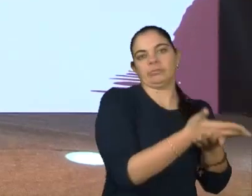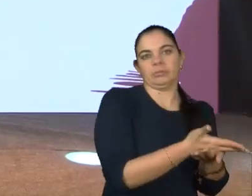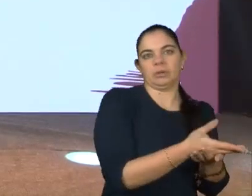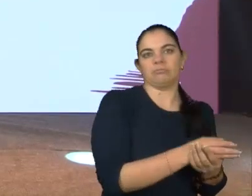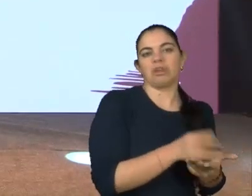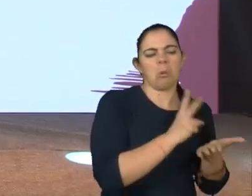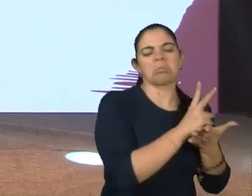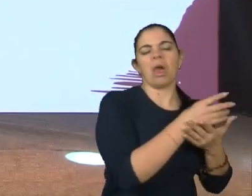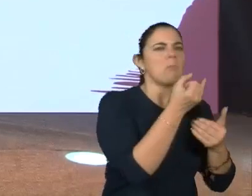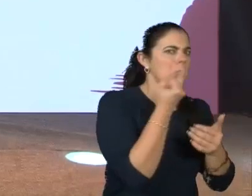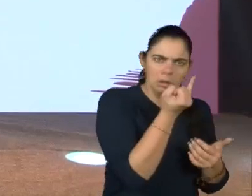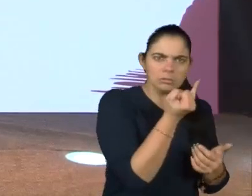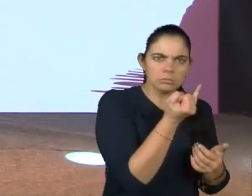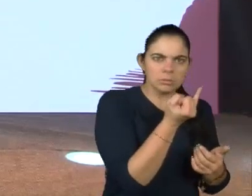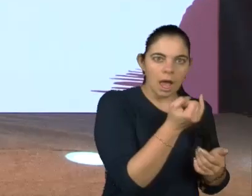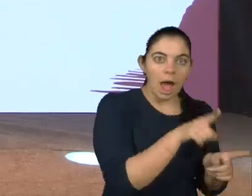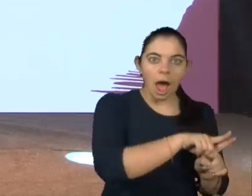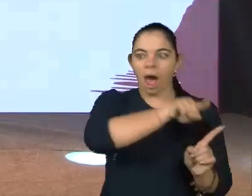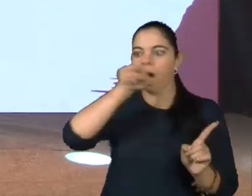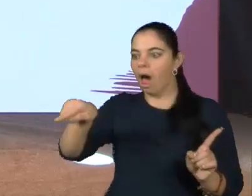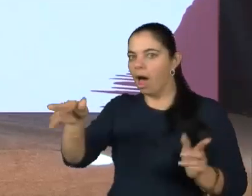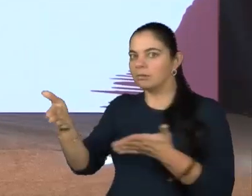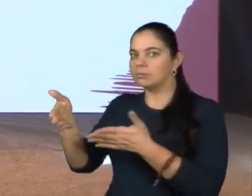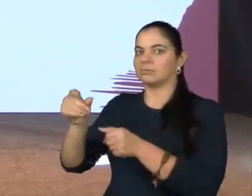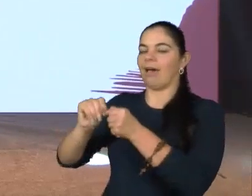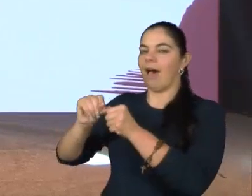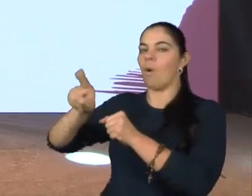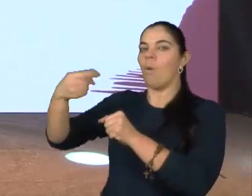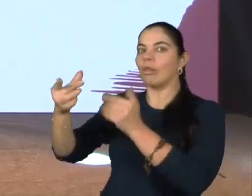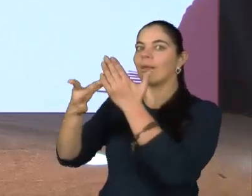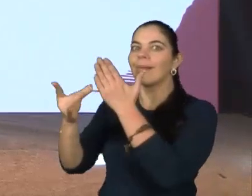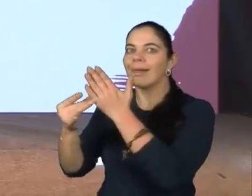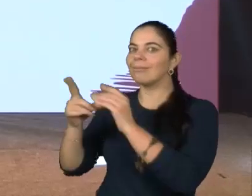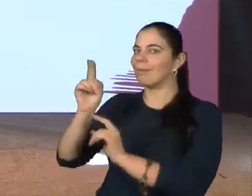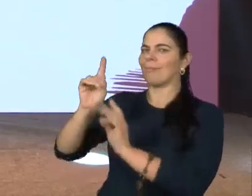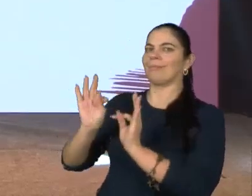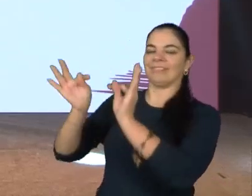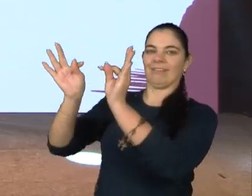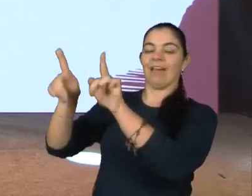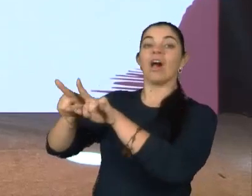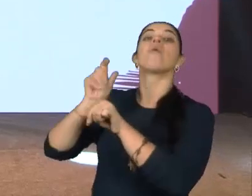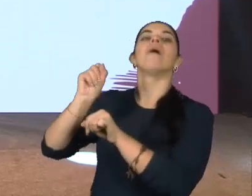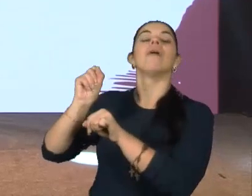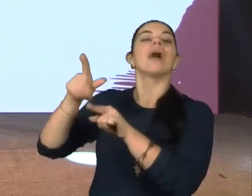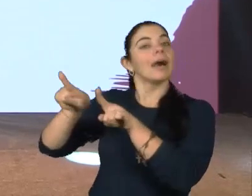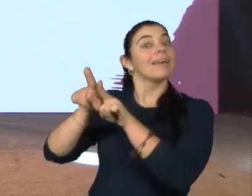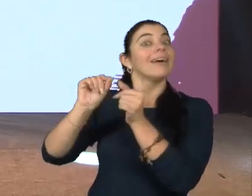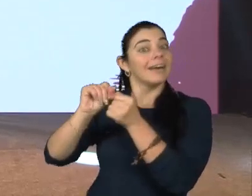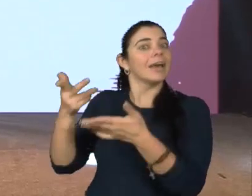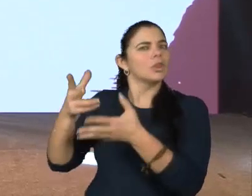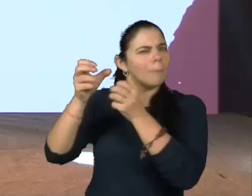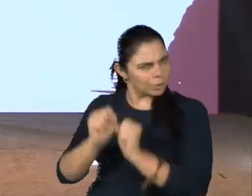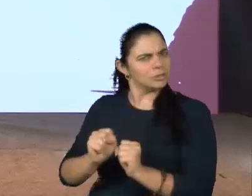Muito importante. As soft skills, as habilidades não técnicas, são aquelas habilidades que você